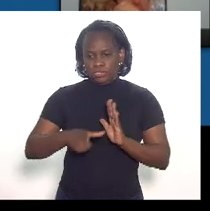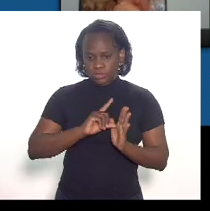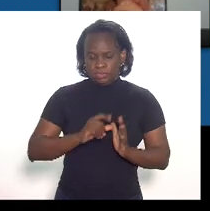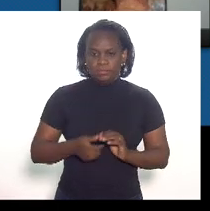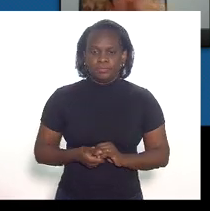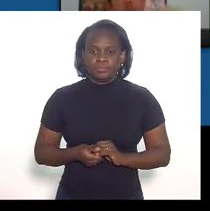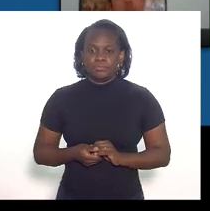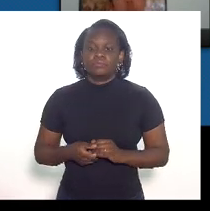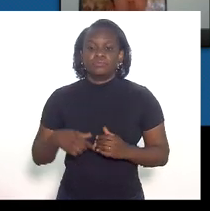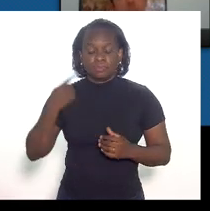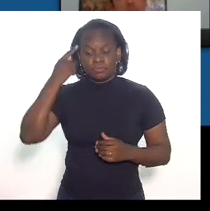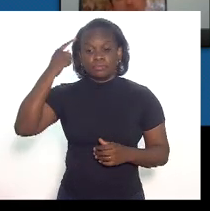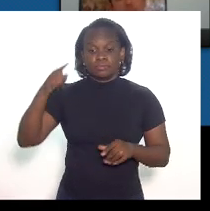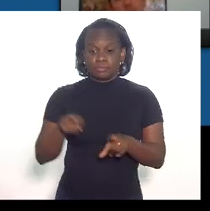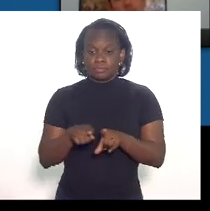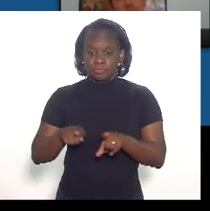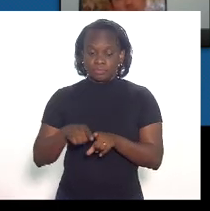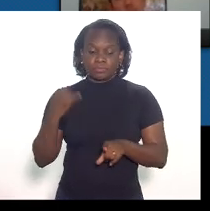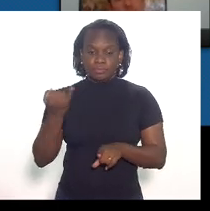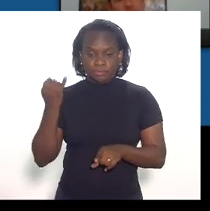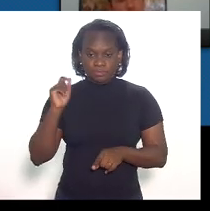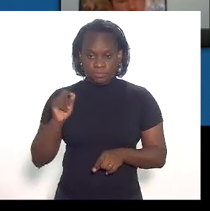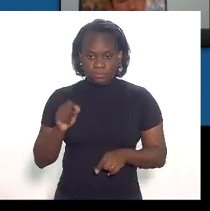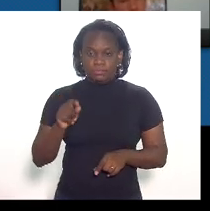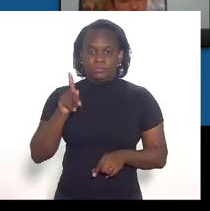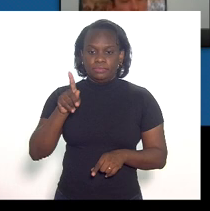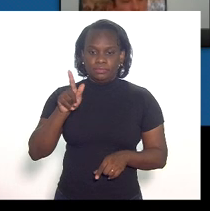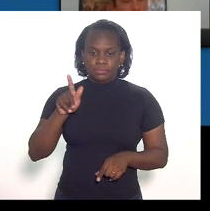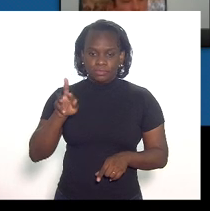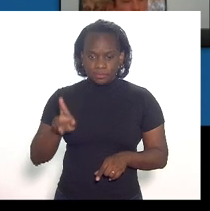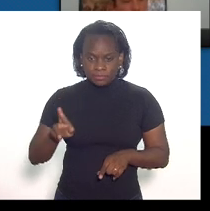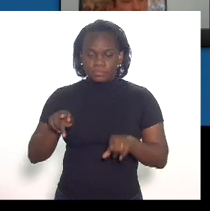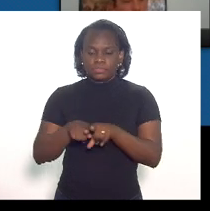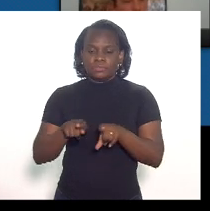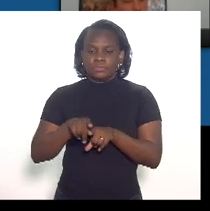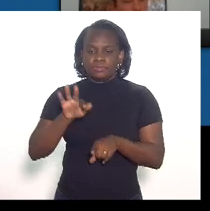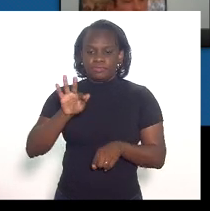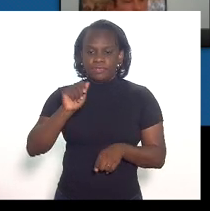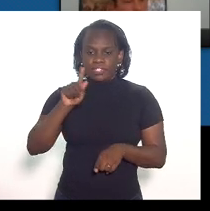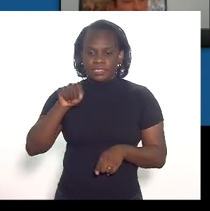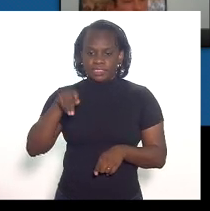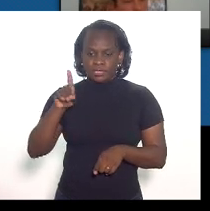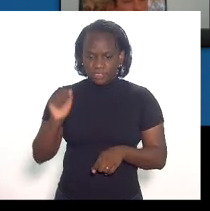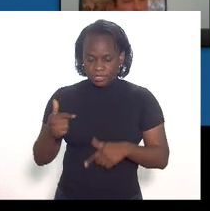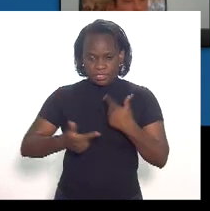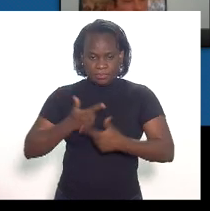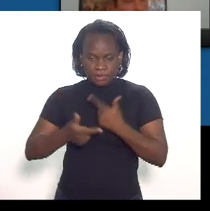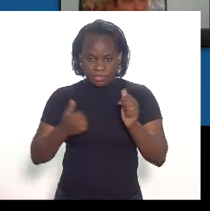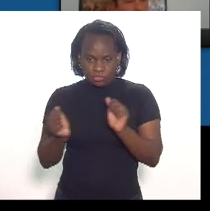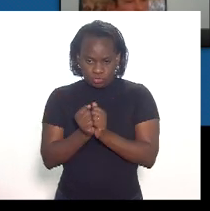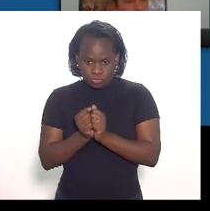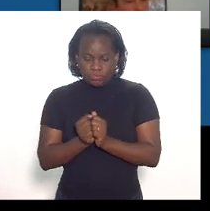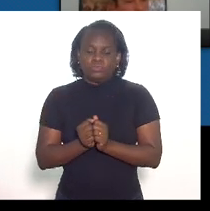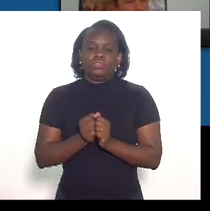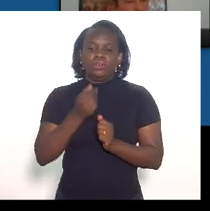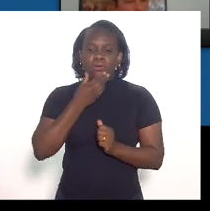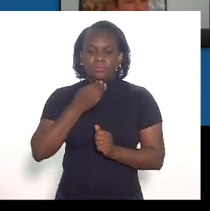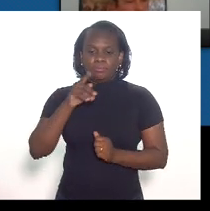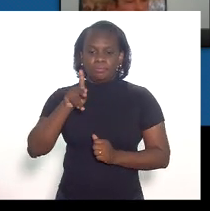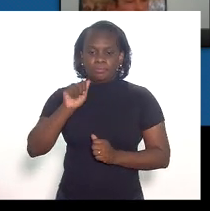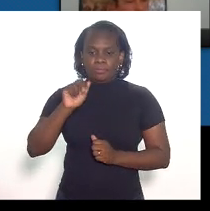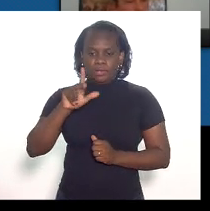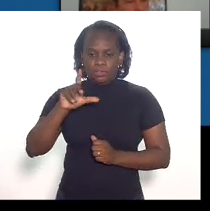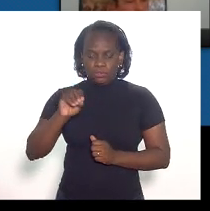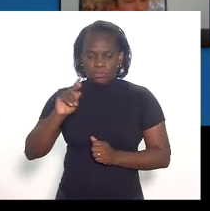É bom lembrar que tanto a procuradoria quanto a Fazenda têm trabalhado em conjunto. O Paulo Henrique, por exemplo, é um procurador que já